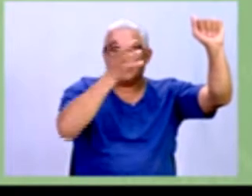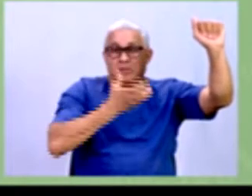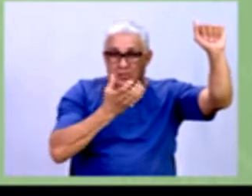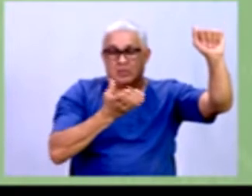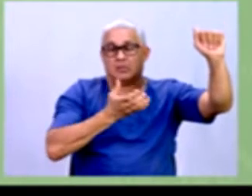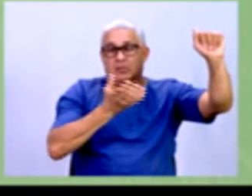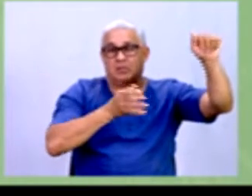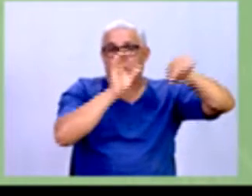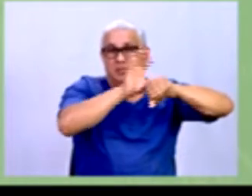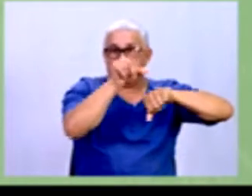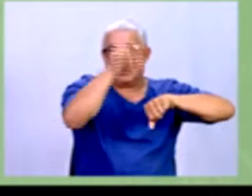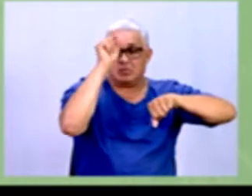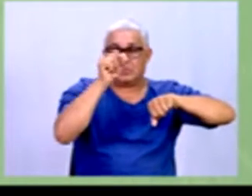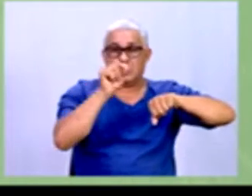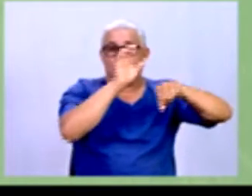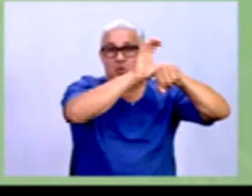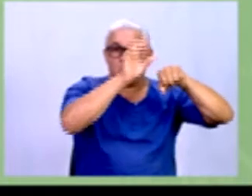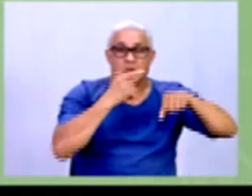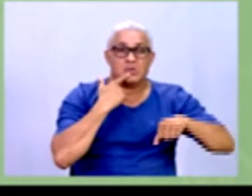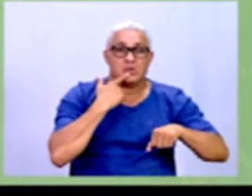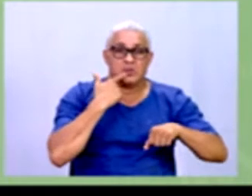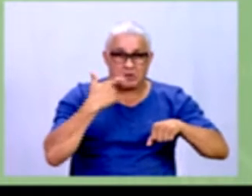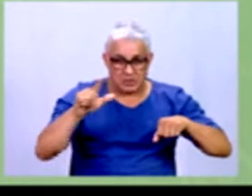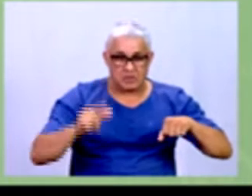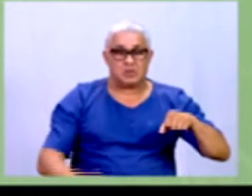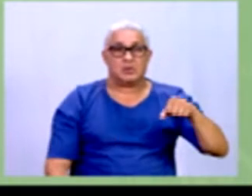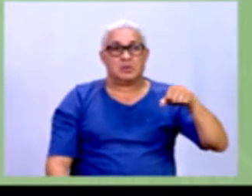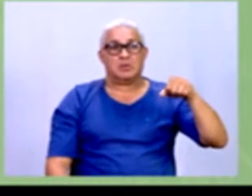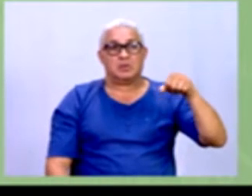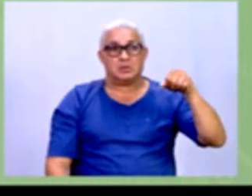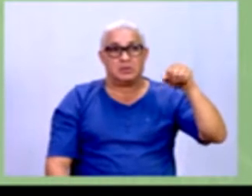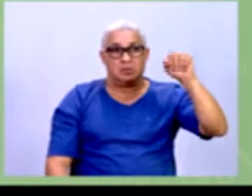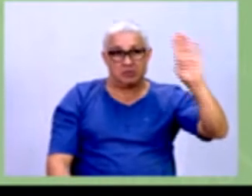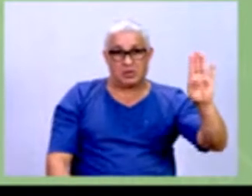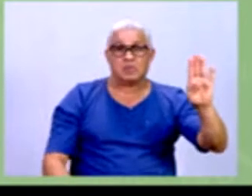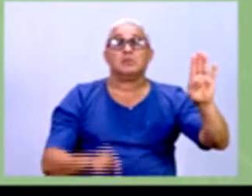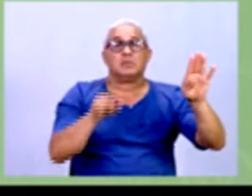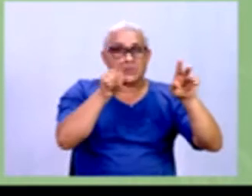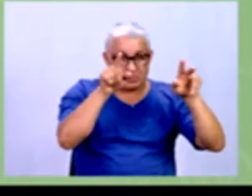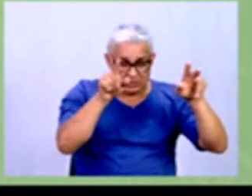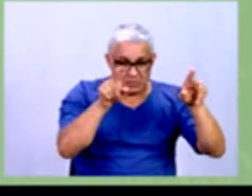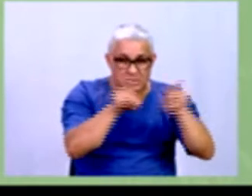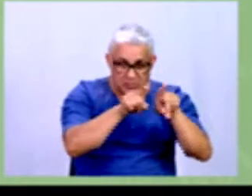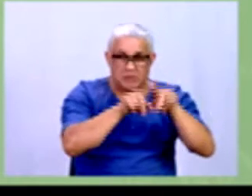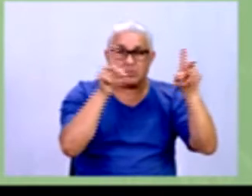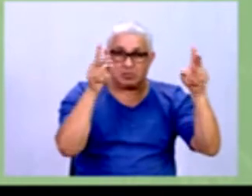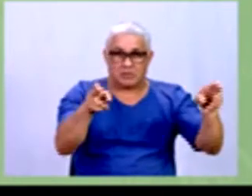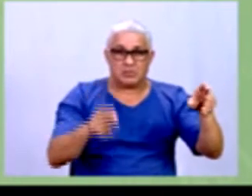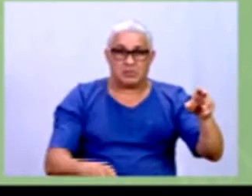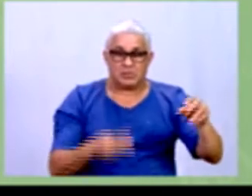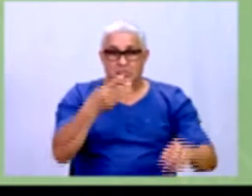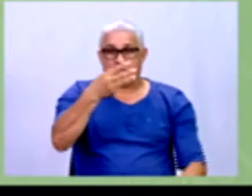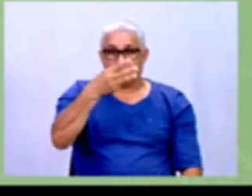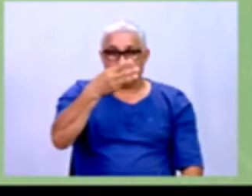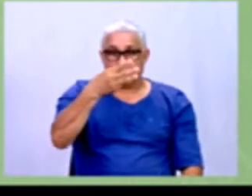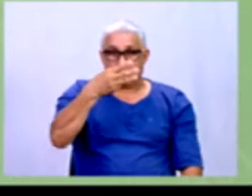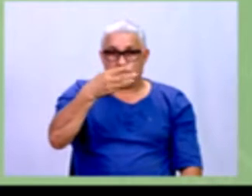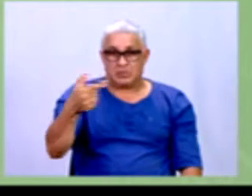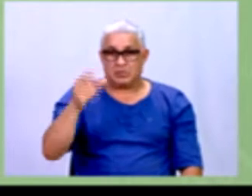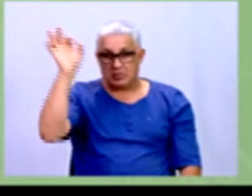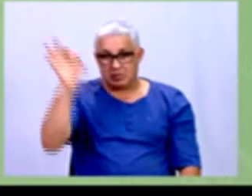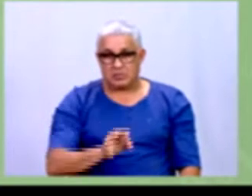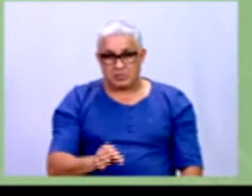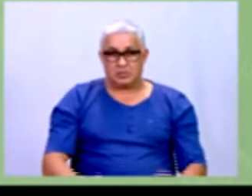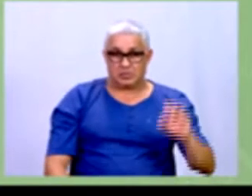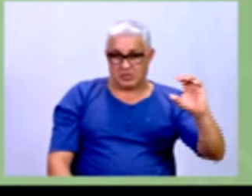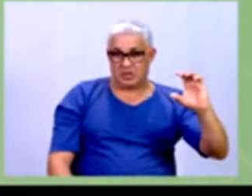preferem fazer um curso de idioma, 28% da classe B também, e 32% da classe